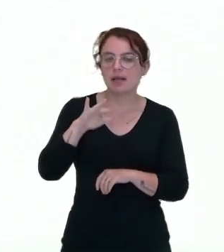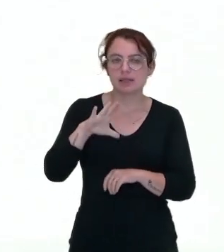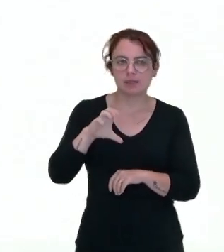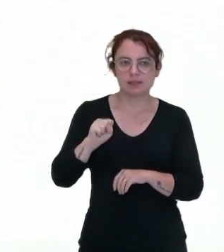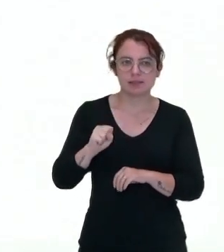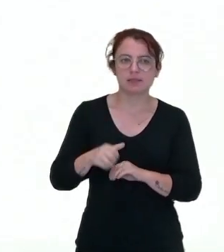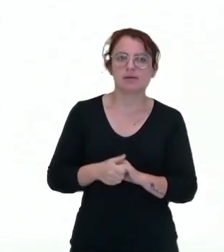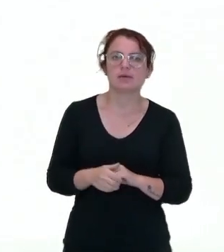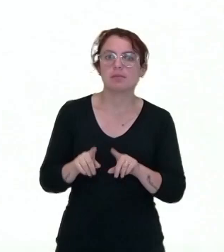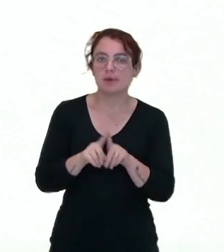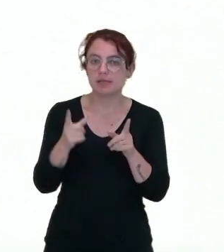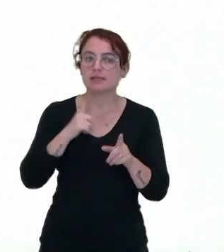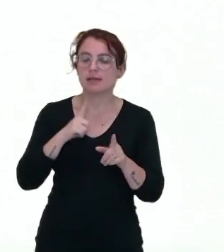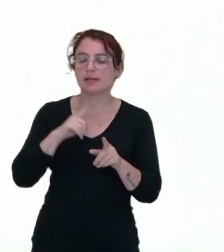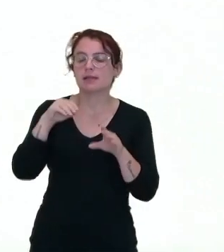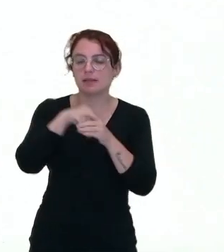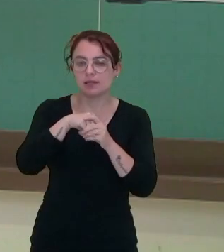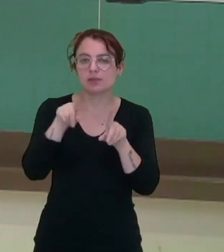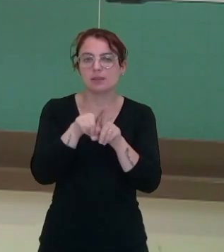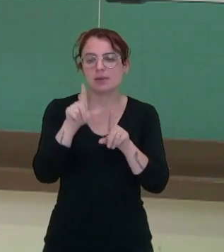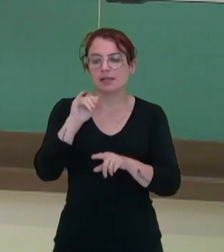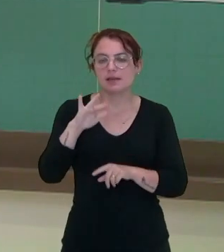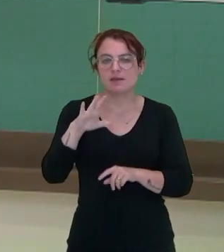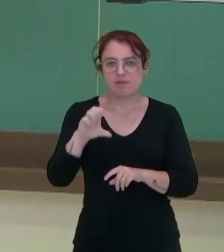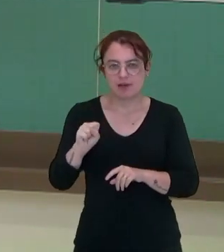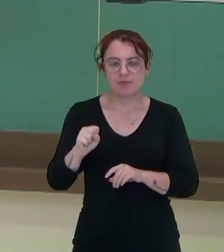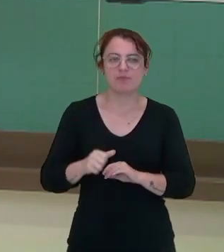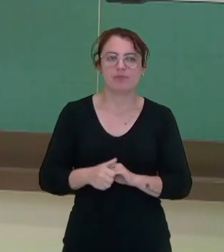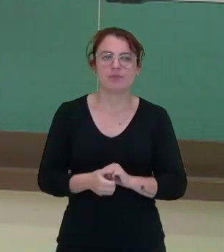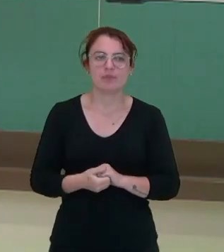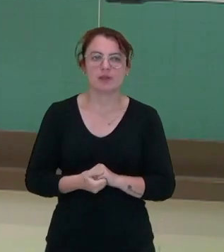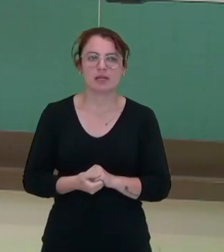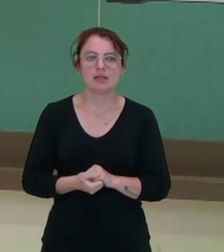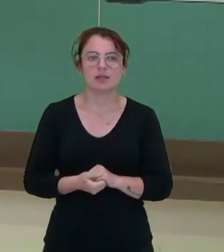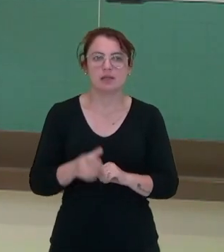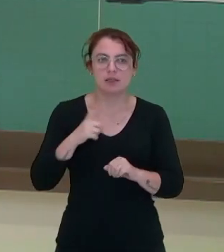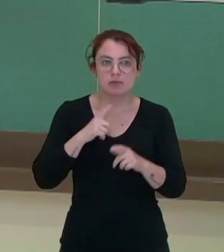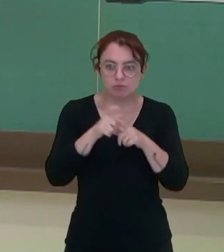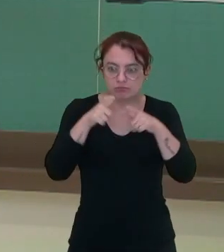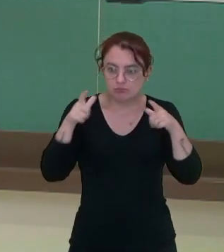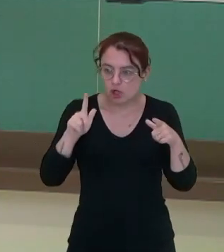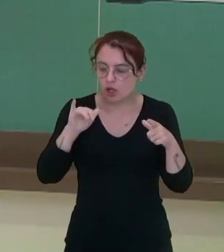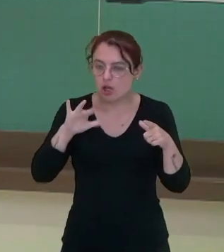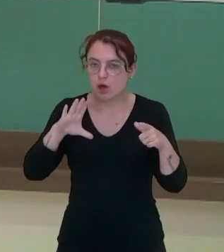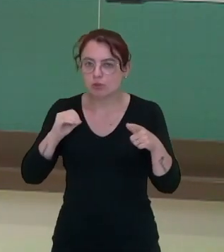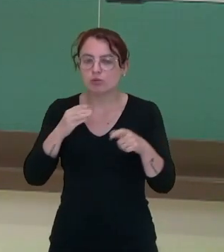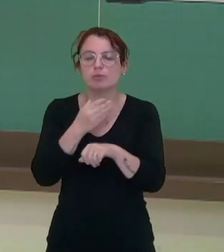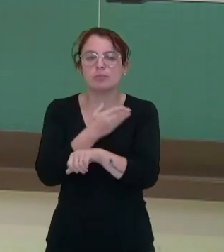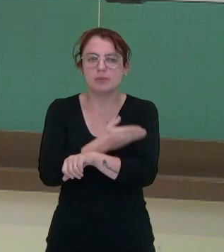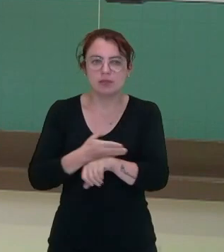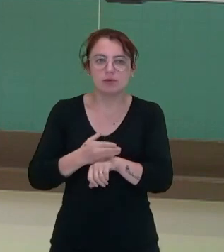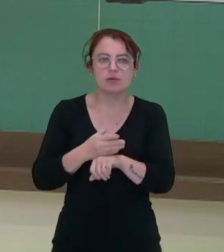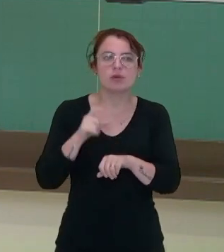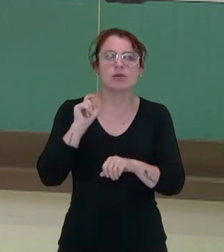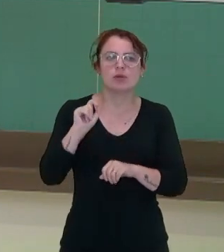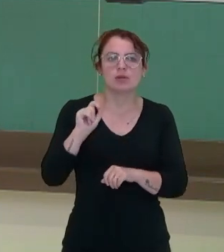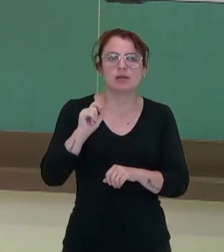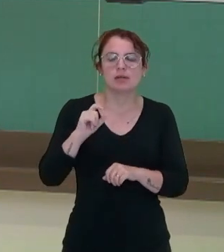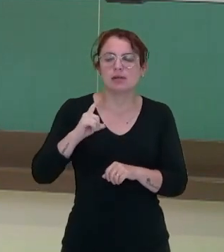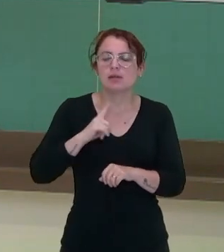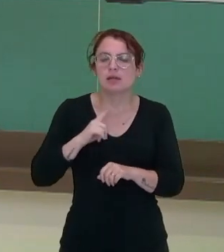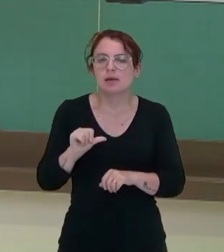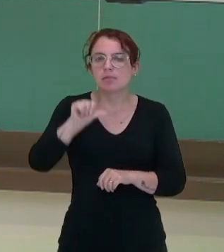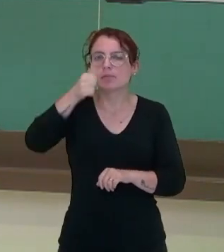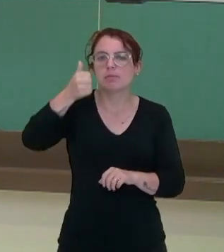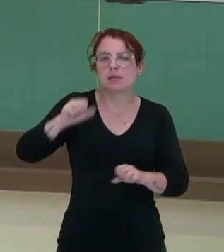na linfa ou em outras estruturas. Quando eu tenho o aumento do número desses glóbulos brancos, está correspondendo a uma primeira defesa